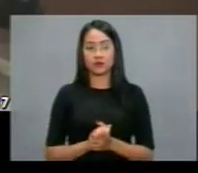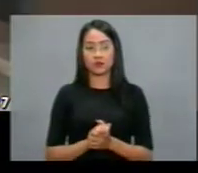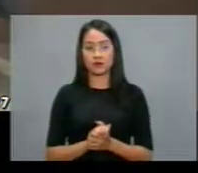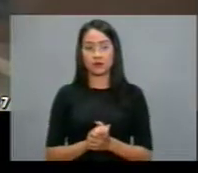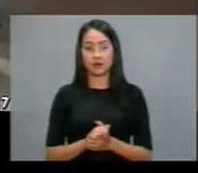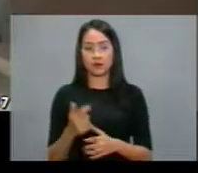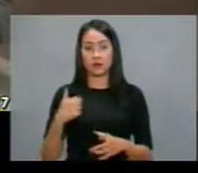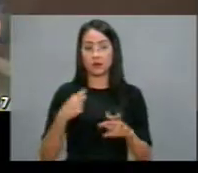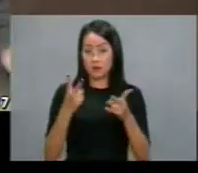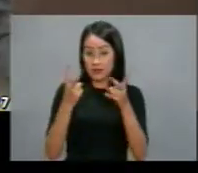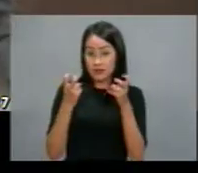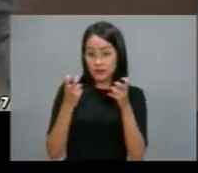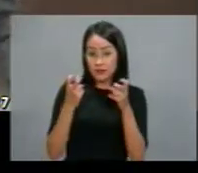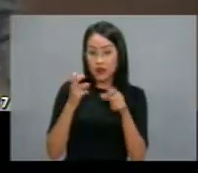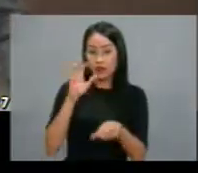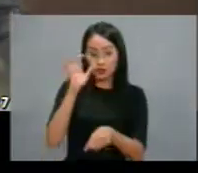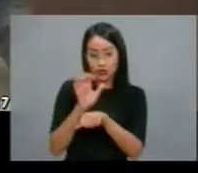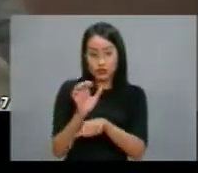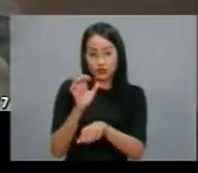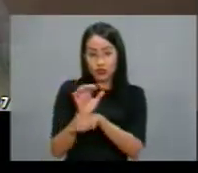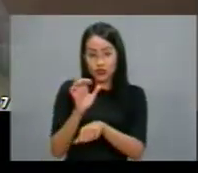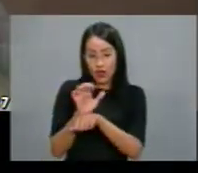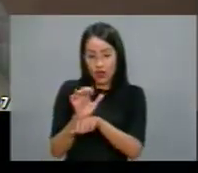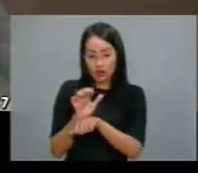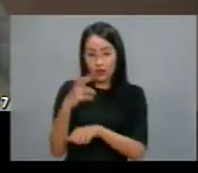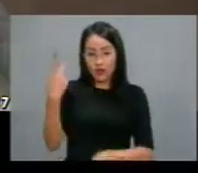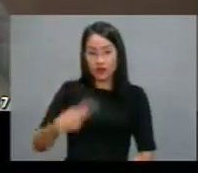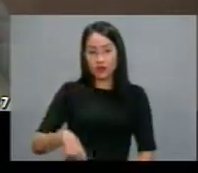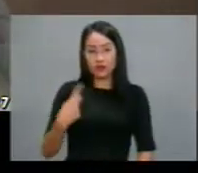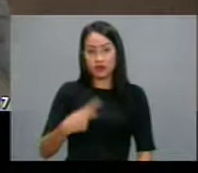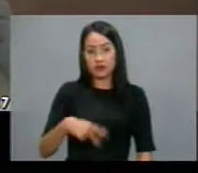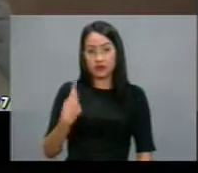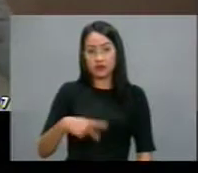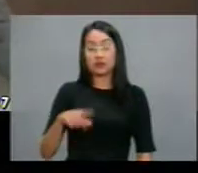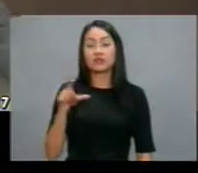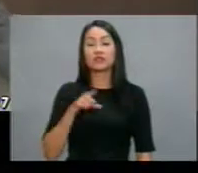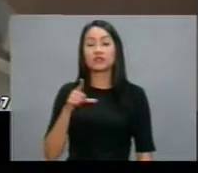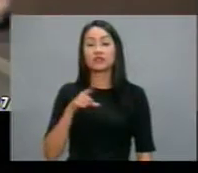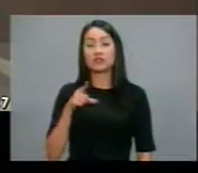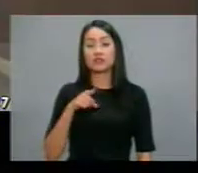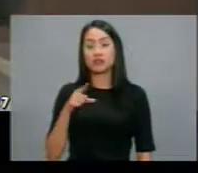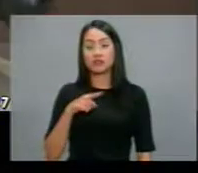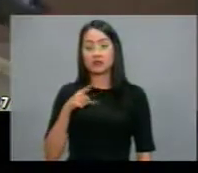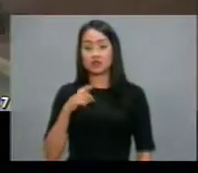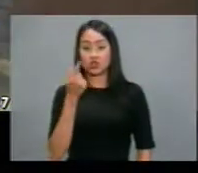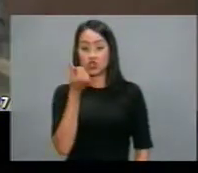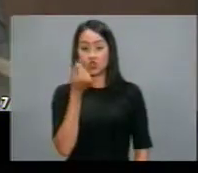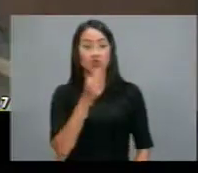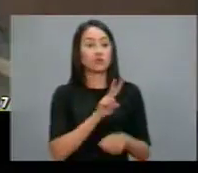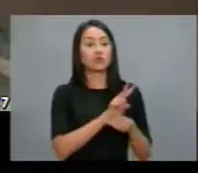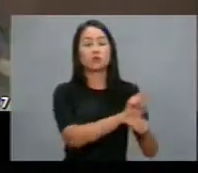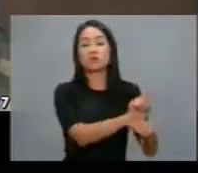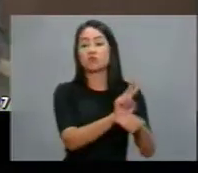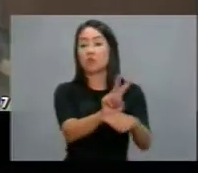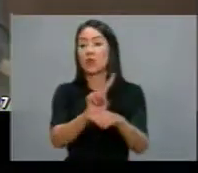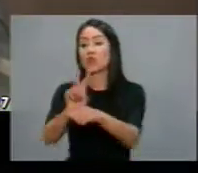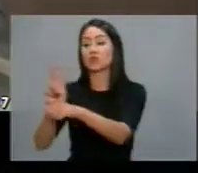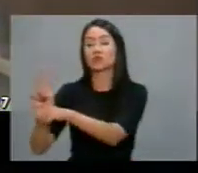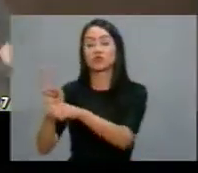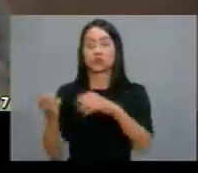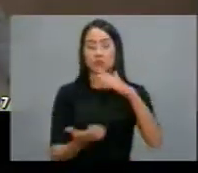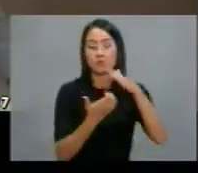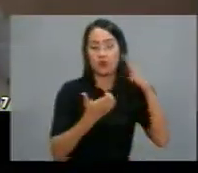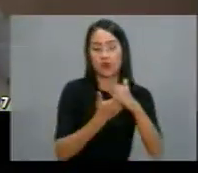Veja, que o Estado, que o Estado tem a linha de financiamento, eu não questiono.